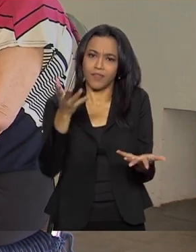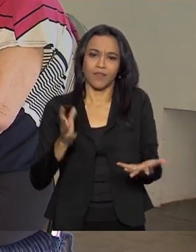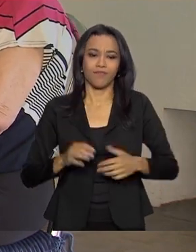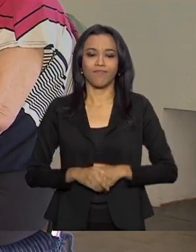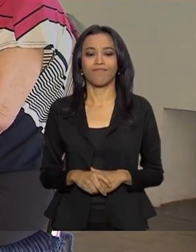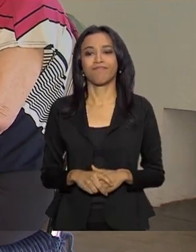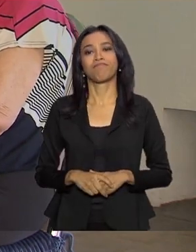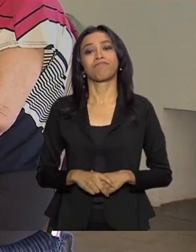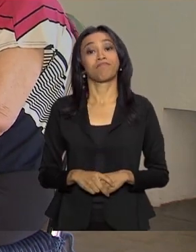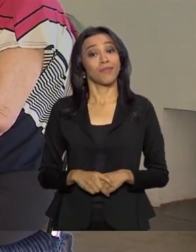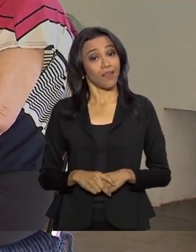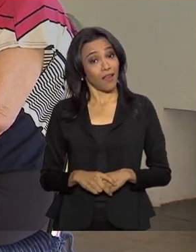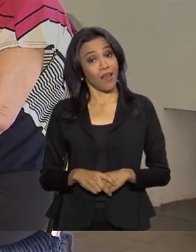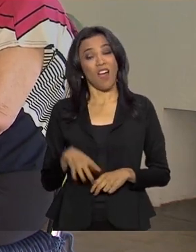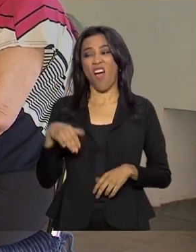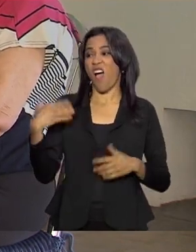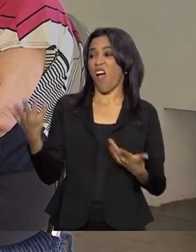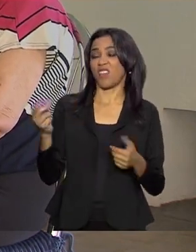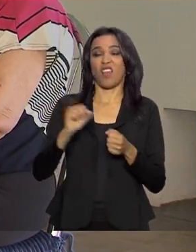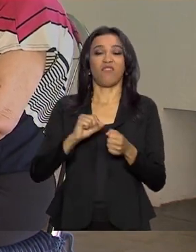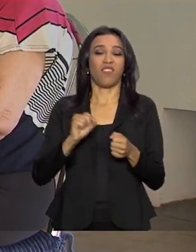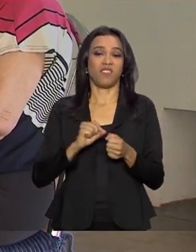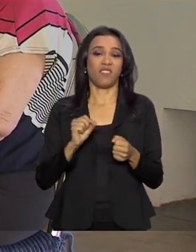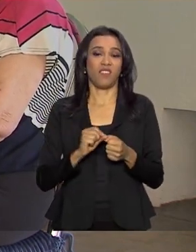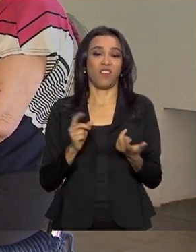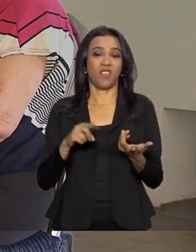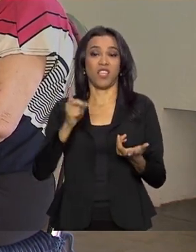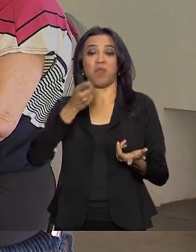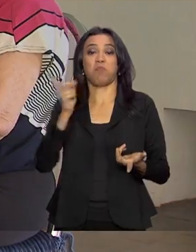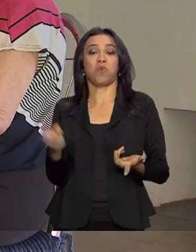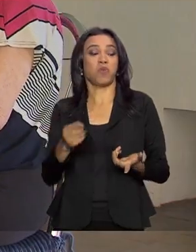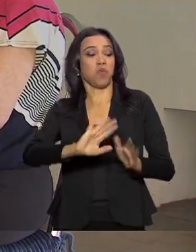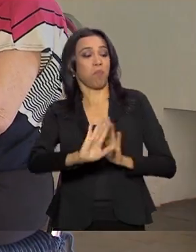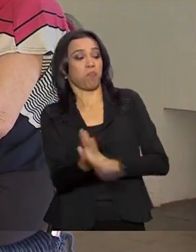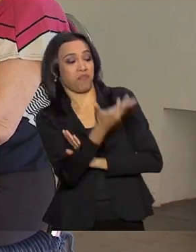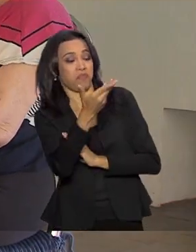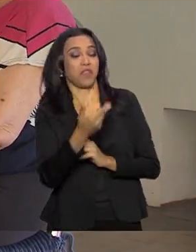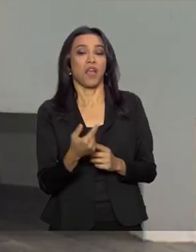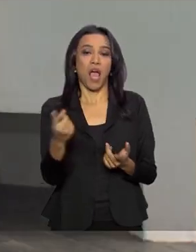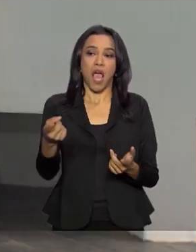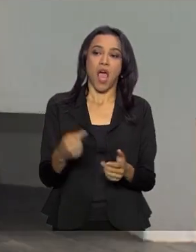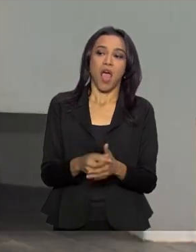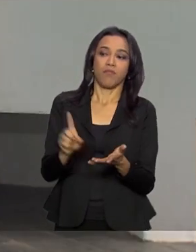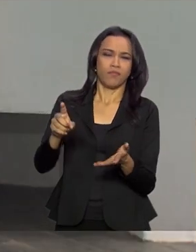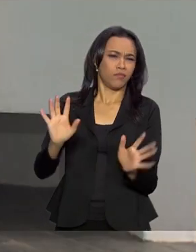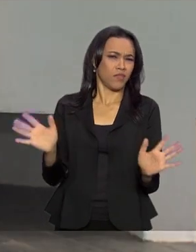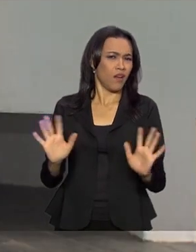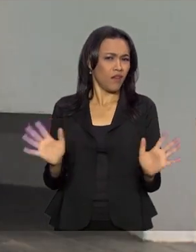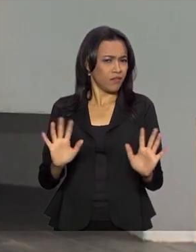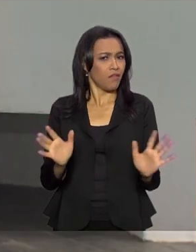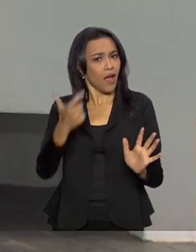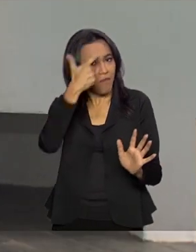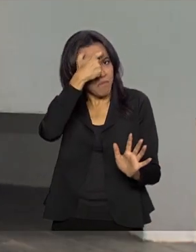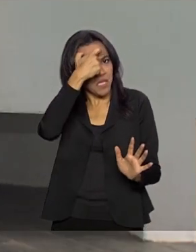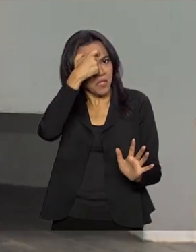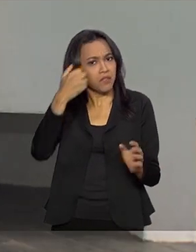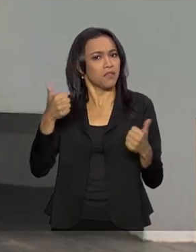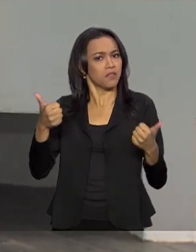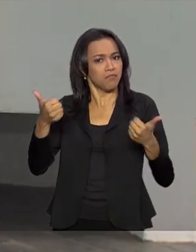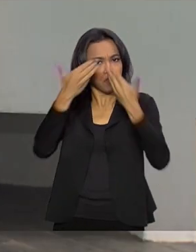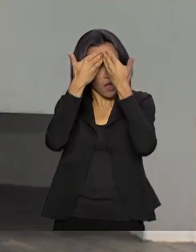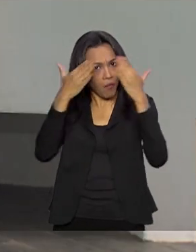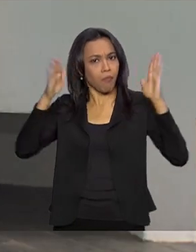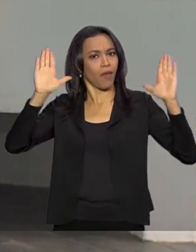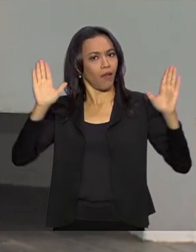É, não é a coisa de está fazendo algo, querendo dar uma pernada no outro, dar uma rasteira. Não, a cabeça está aberta